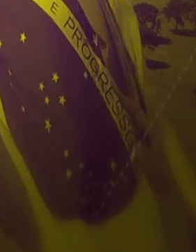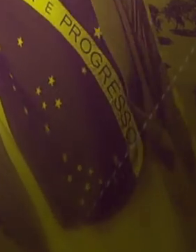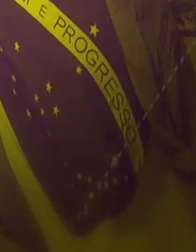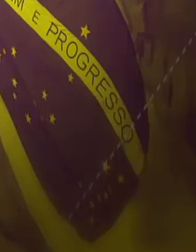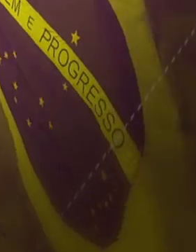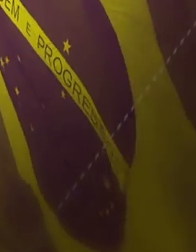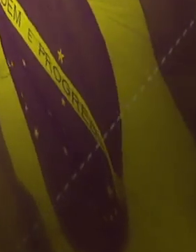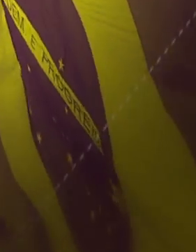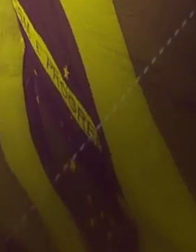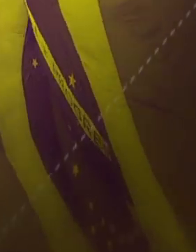Ribeiro Carvalho